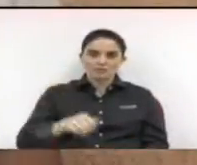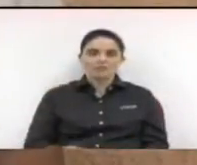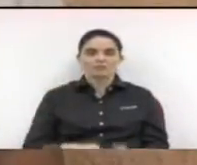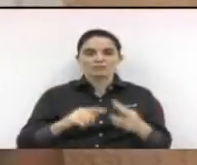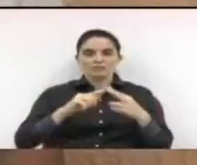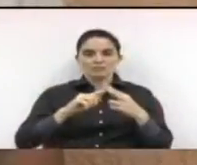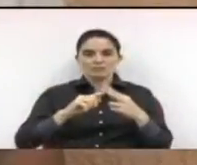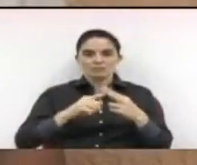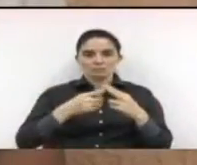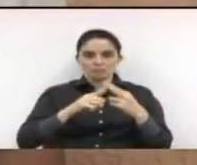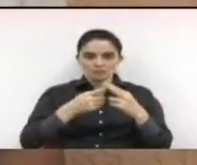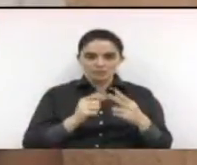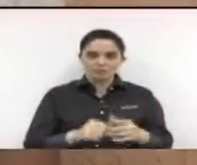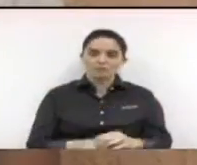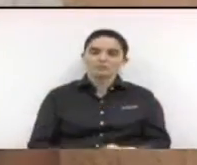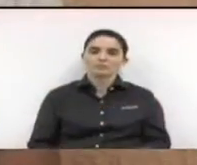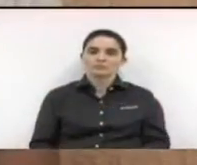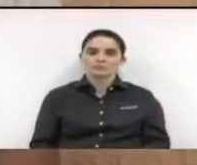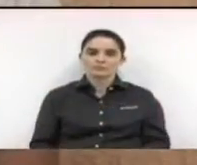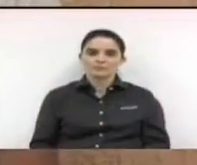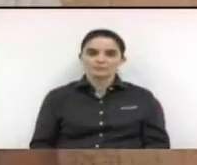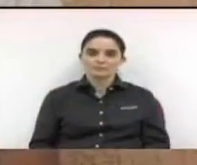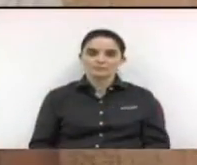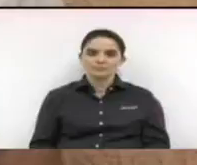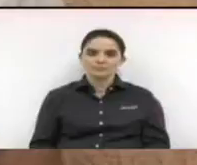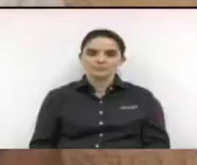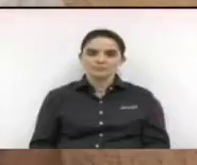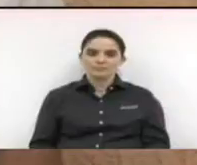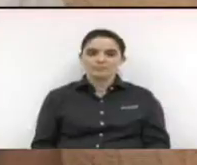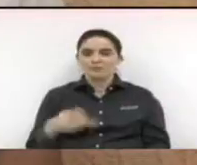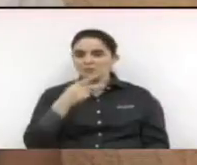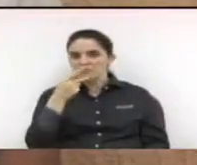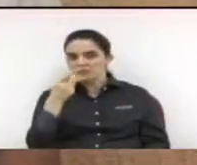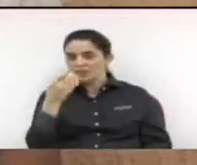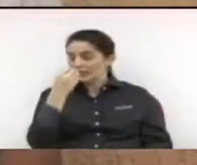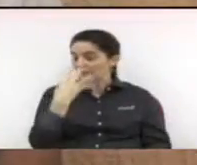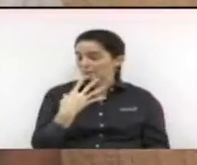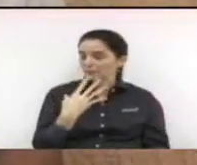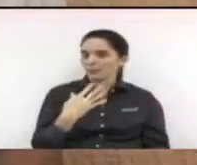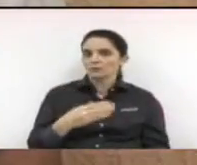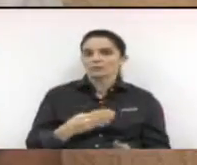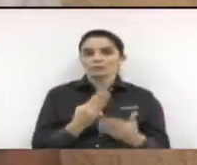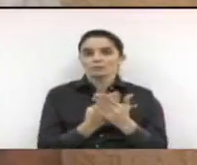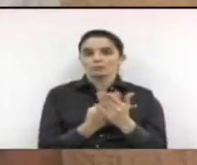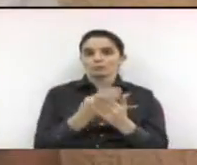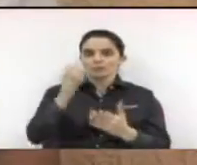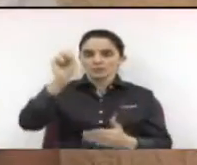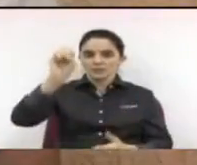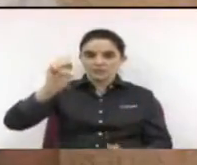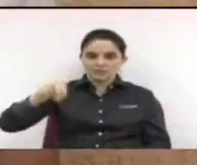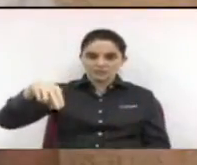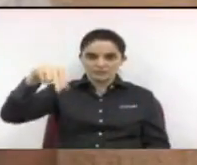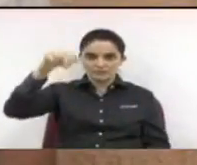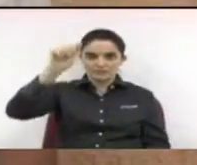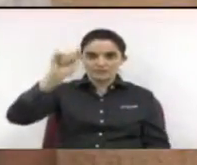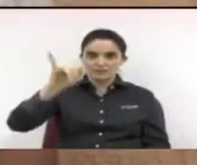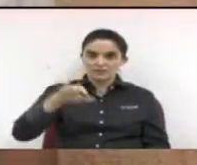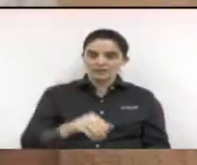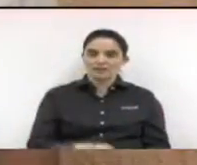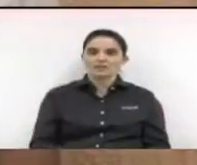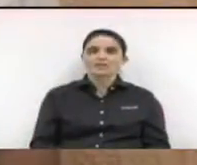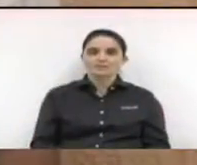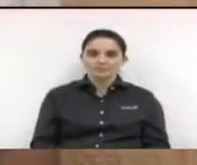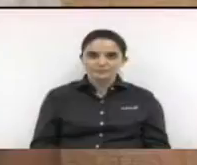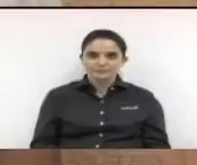metalúrgicos aqui. Portanto, nós sabemos muito bem aonde é que vai dar isso. O